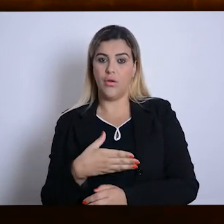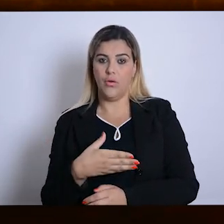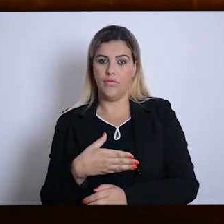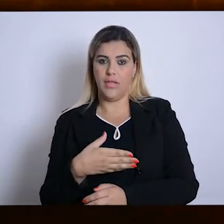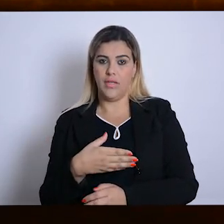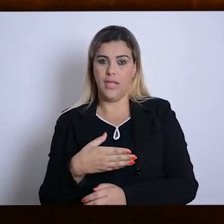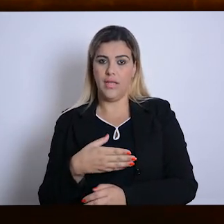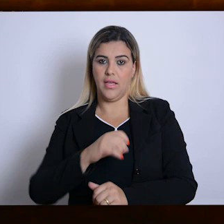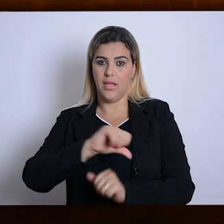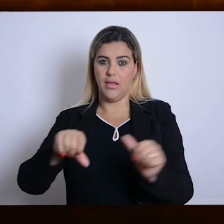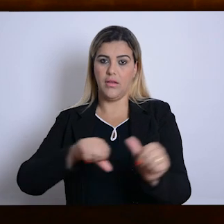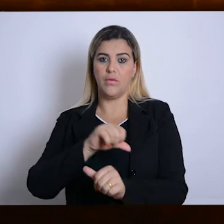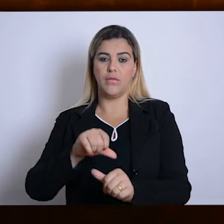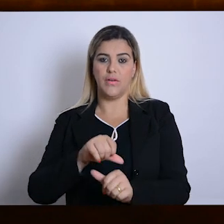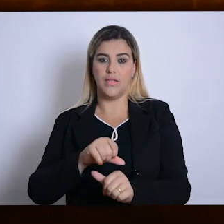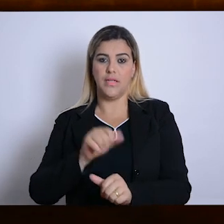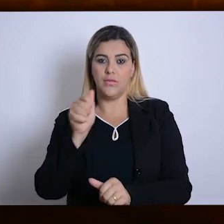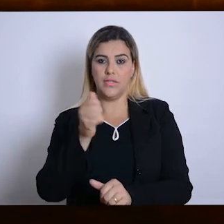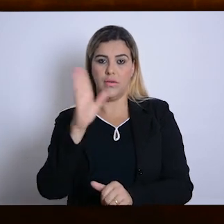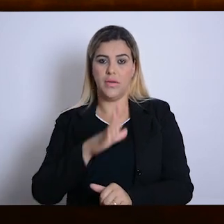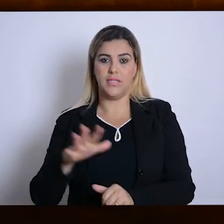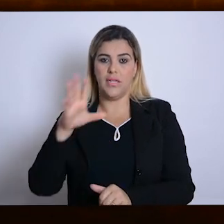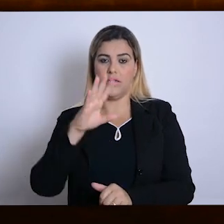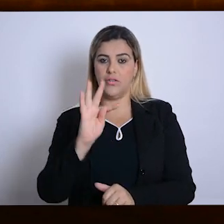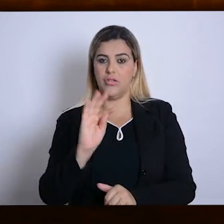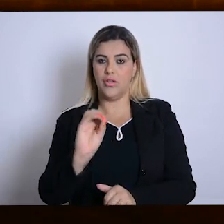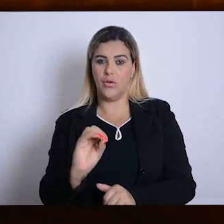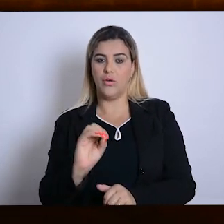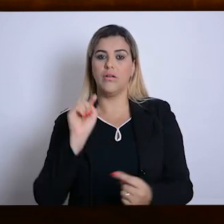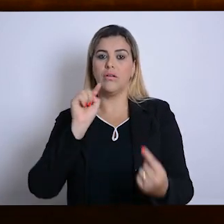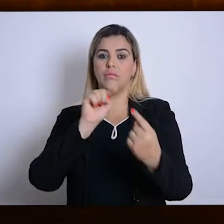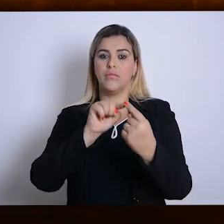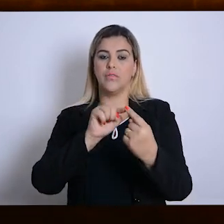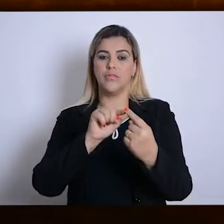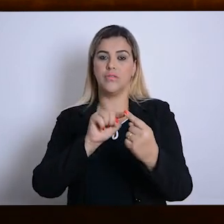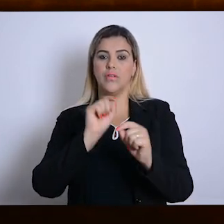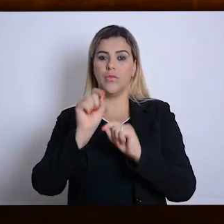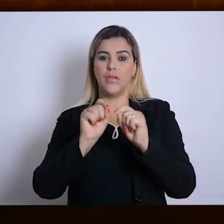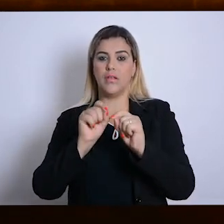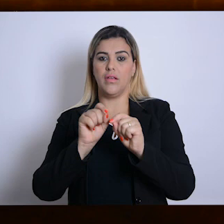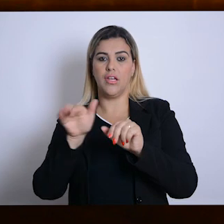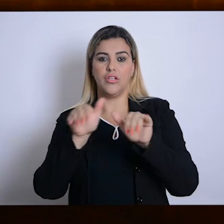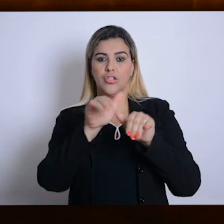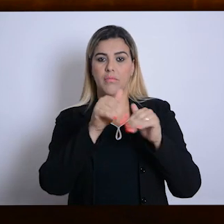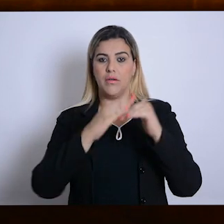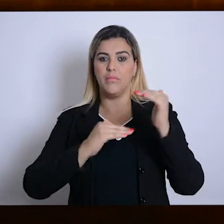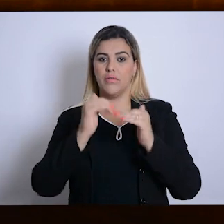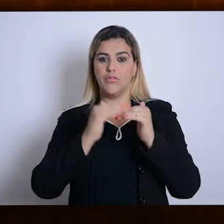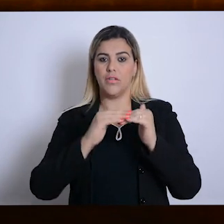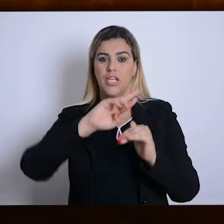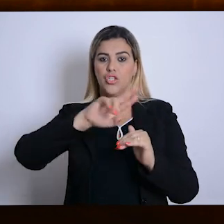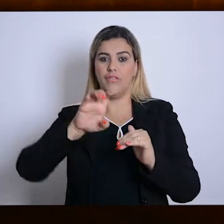Associação Brasileira de Terapeutas Ocupacionais, o objetivo era reunir esses profissionais dos diferentes estados